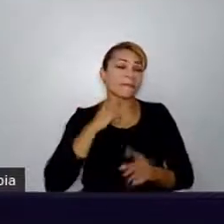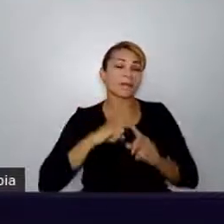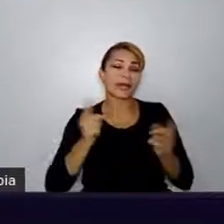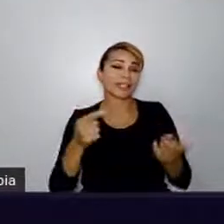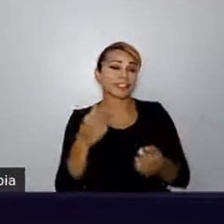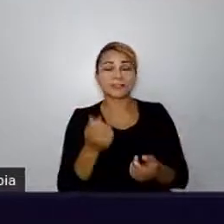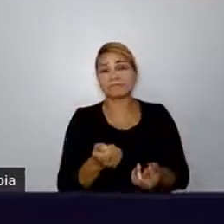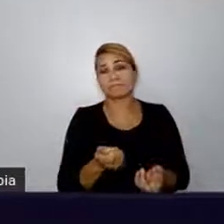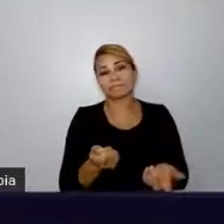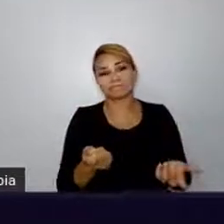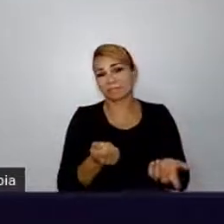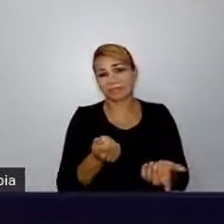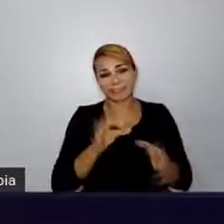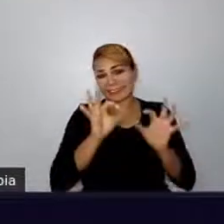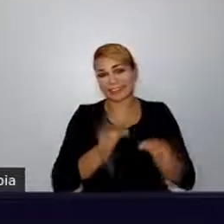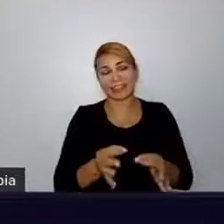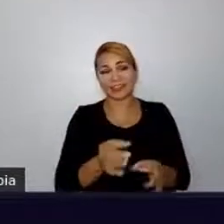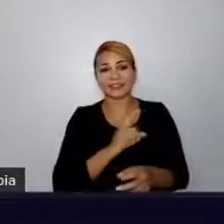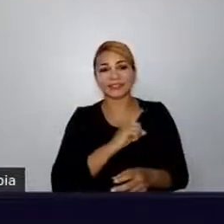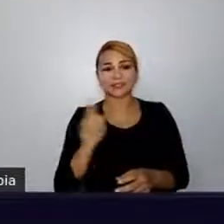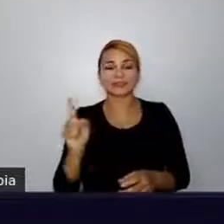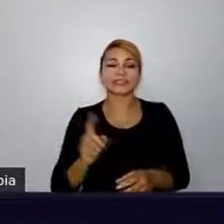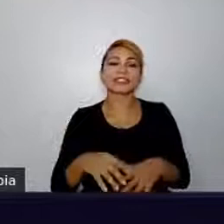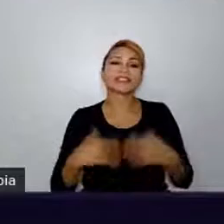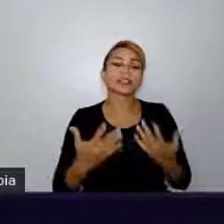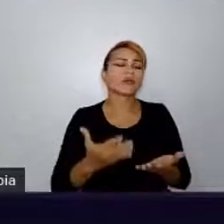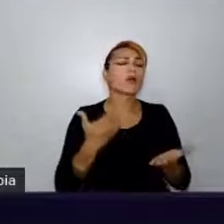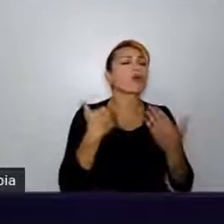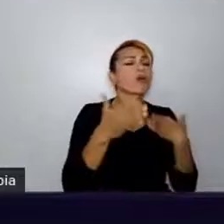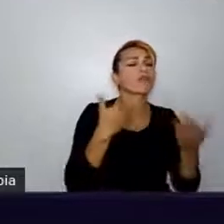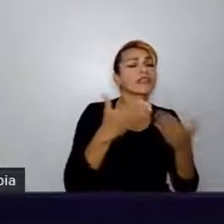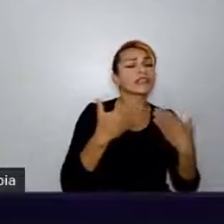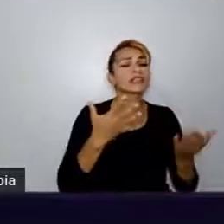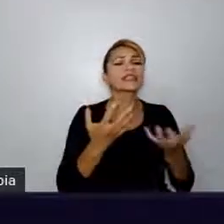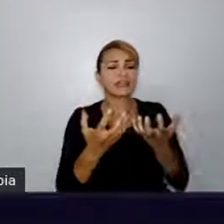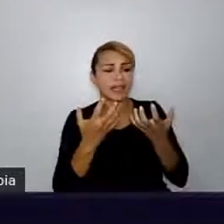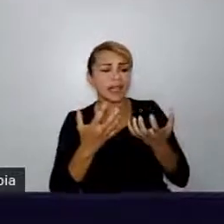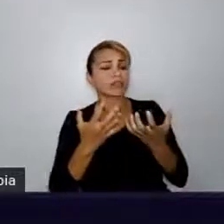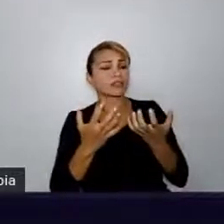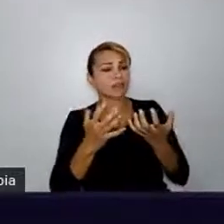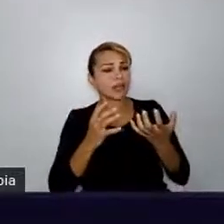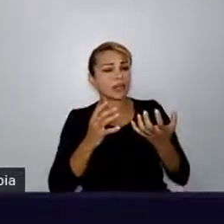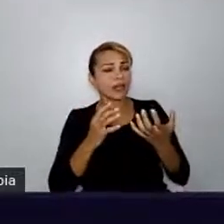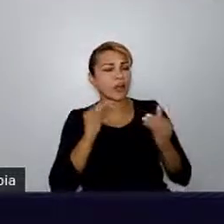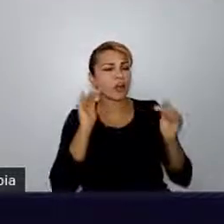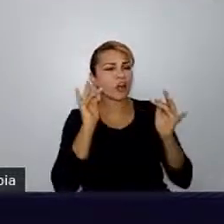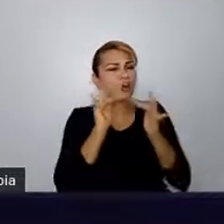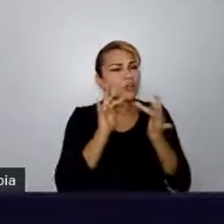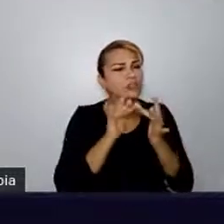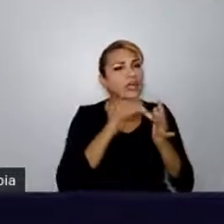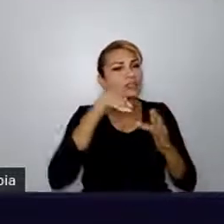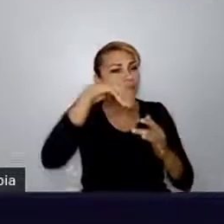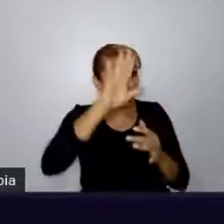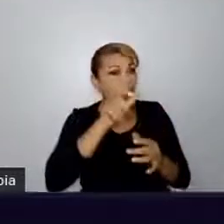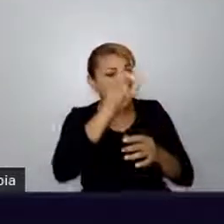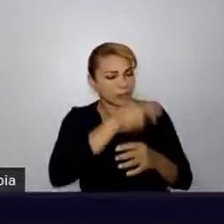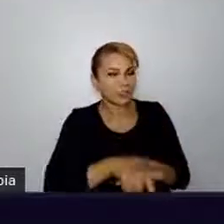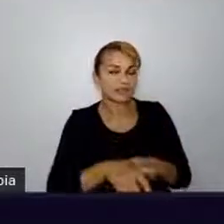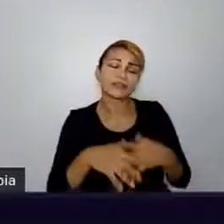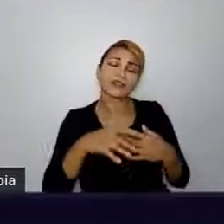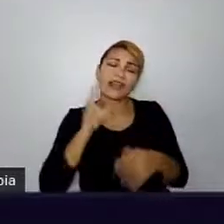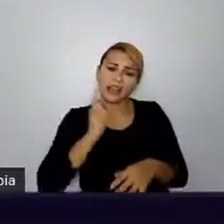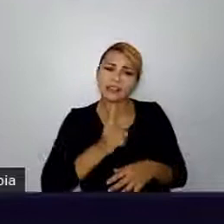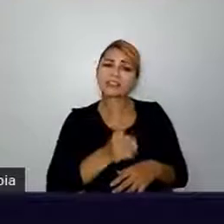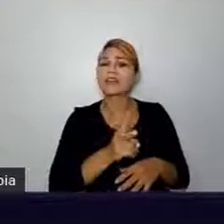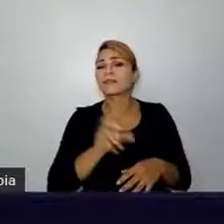uma pessoa, tentar engajar mais com ela, eu simplesmente pergunto sobre plantas. Falo sobre o meu problema com plantas. E sempre